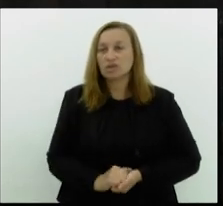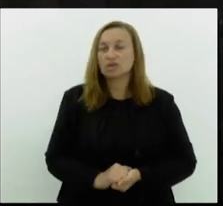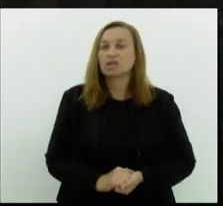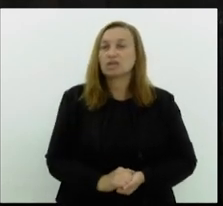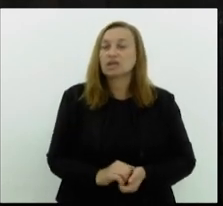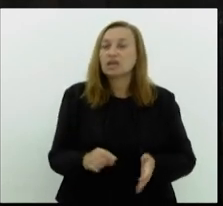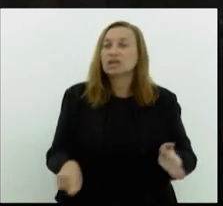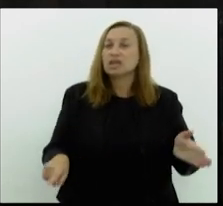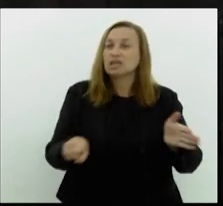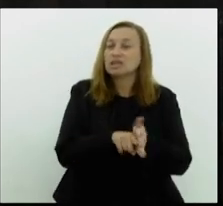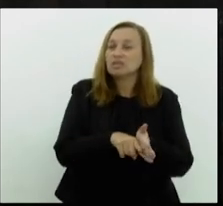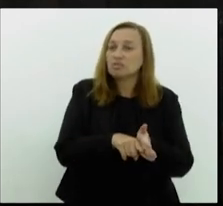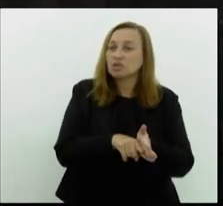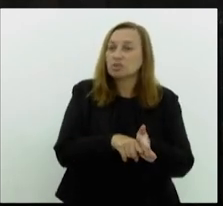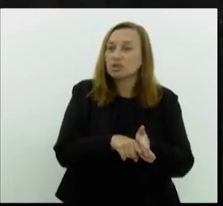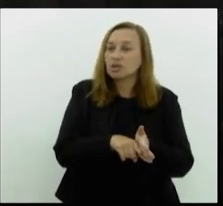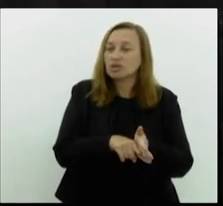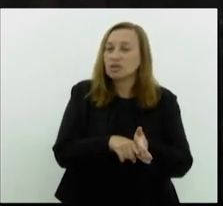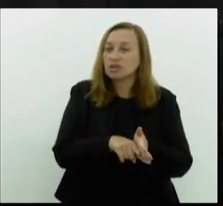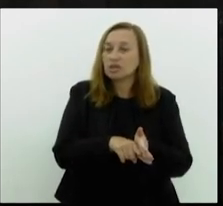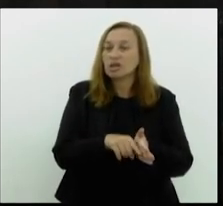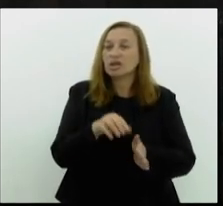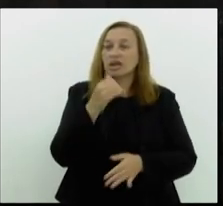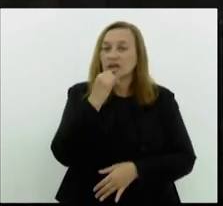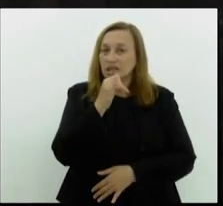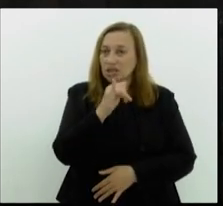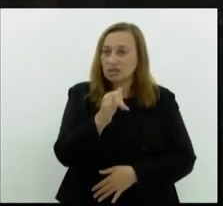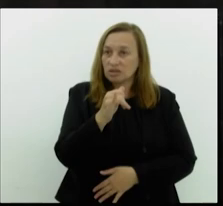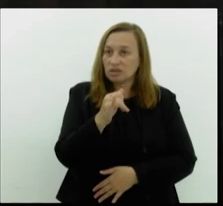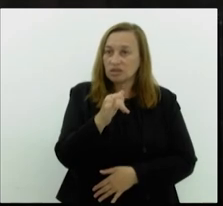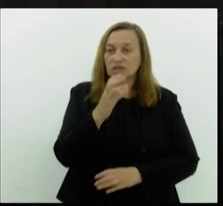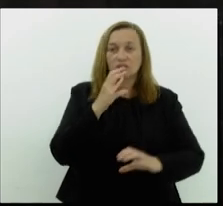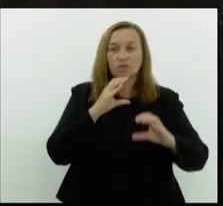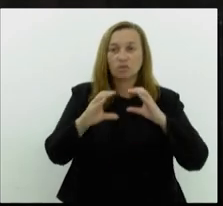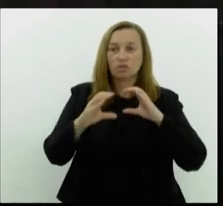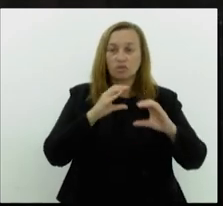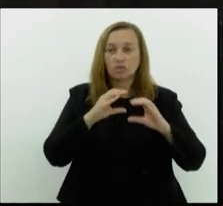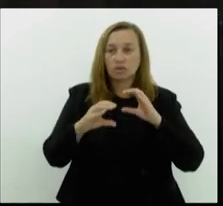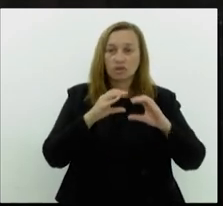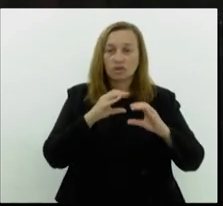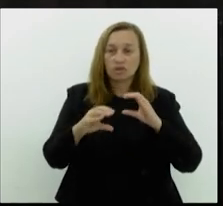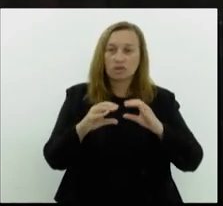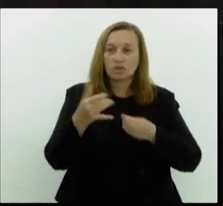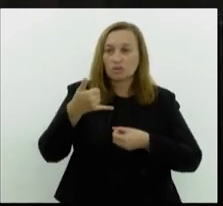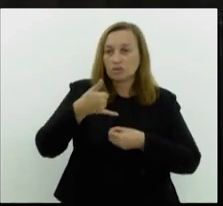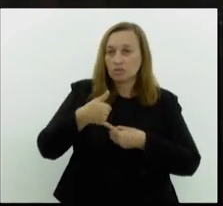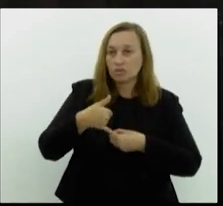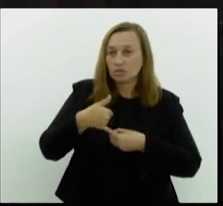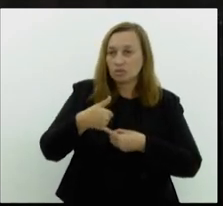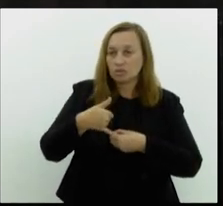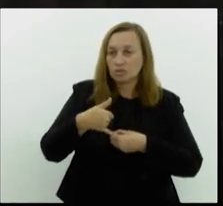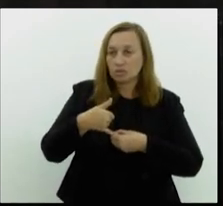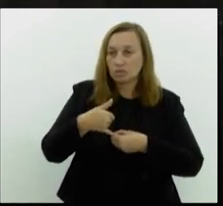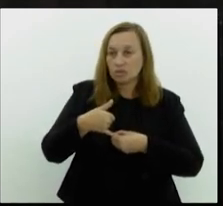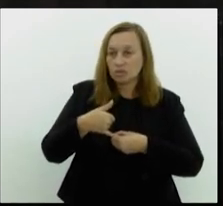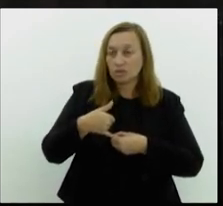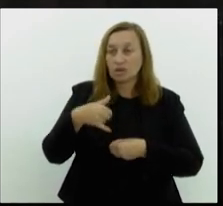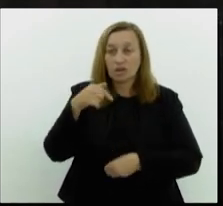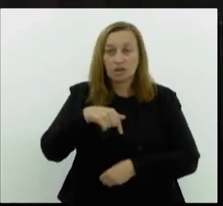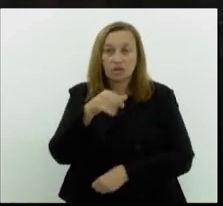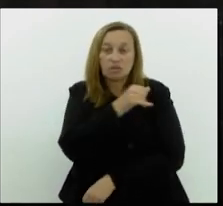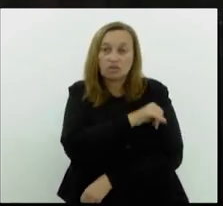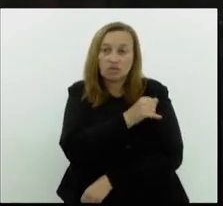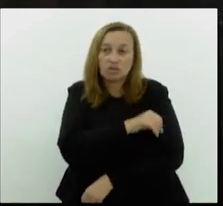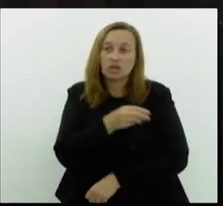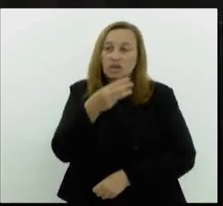reduziu as alíquotas de energia, telecomunicações e combustíveis, que era aqui no Rio de Janeiro,